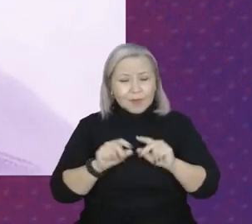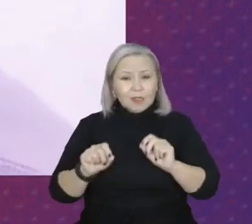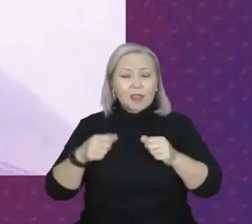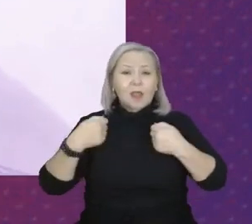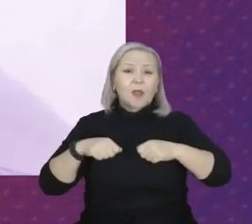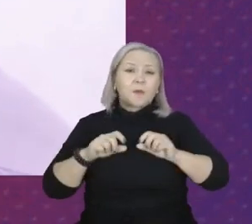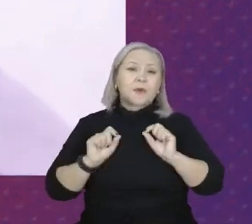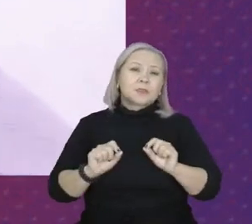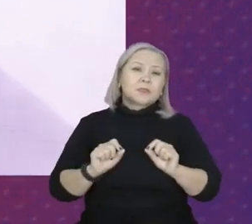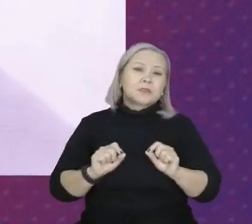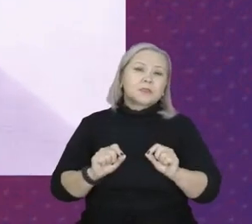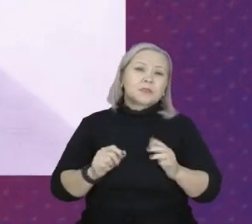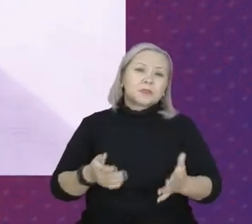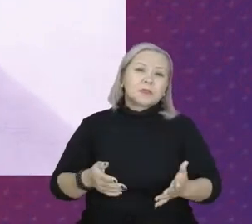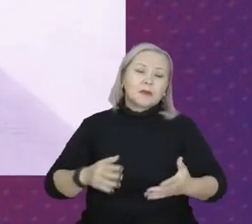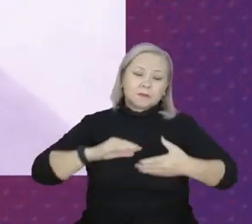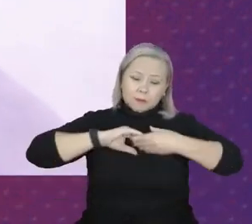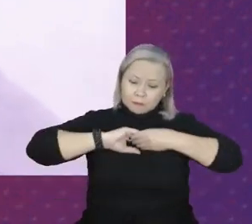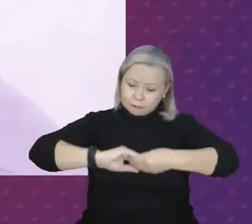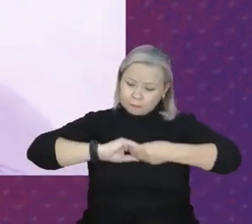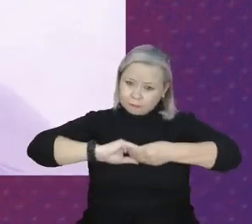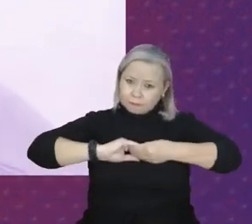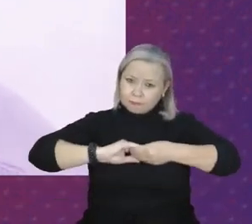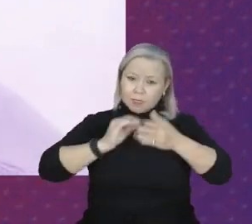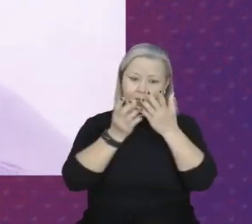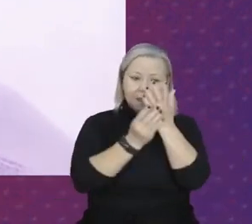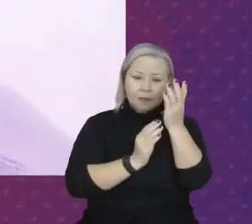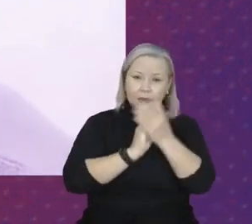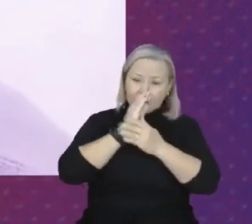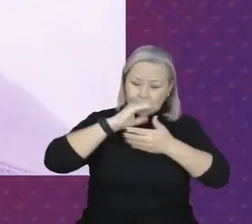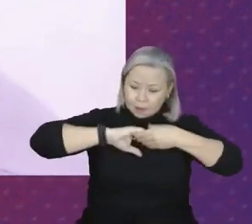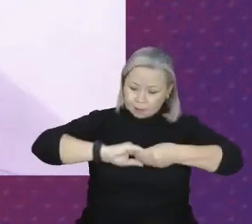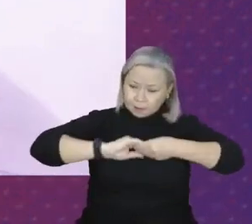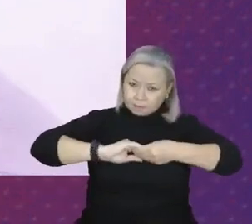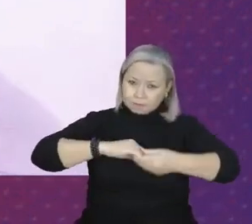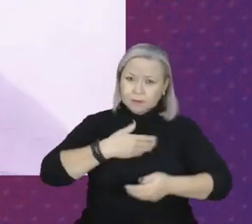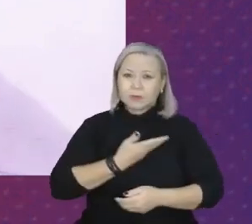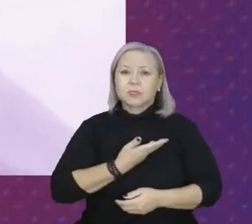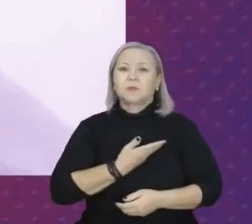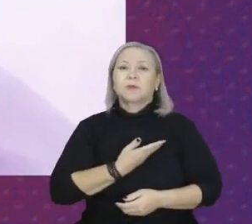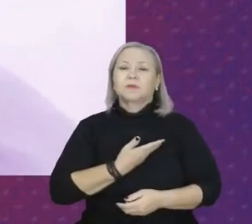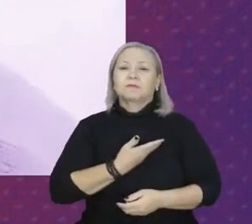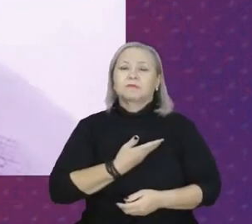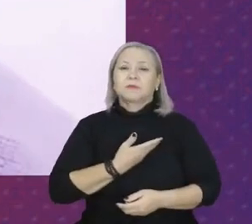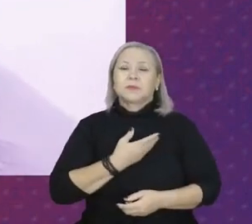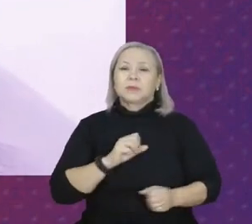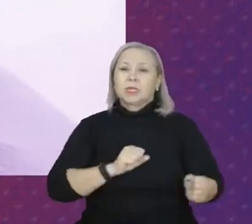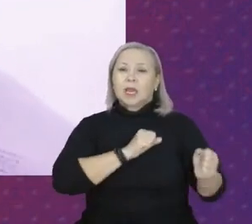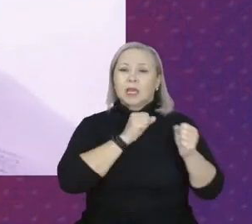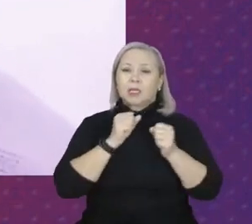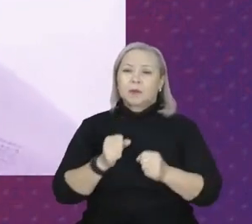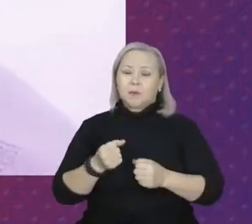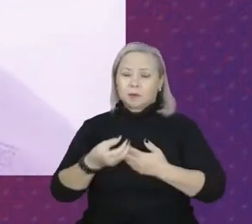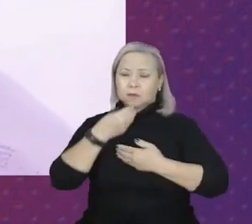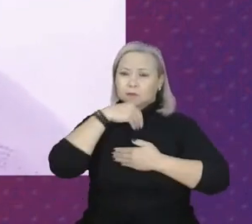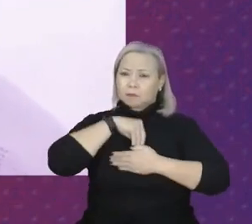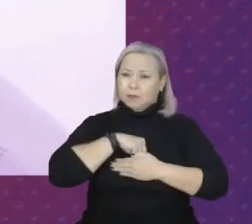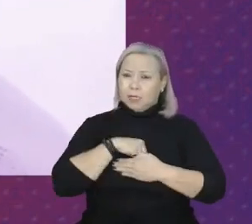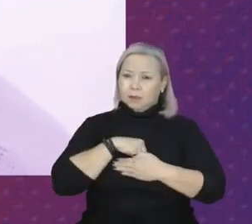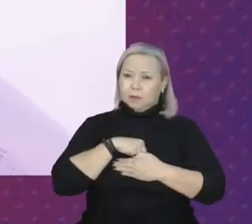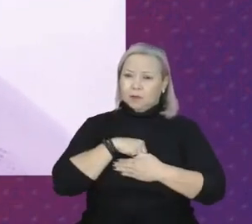precisamos pegar nas mãos dessas companheiras, para que elas possam internamente e